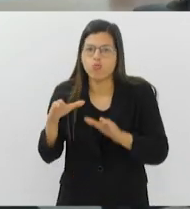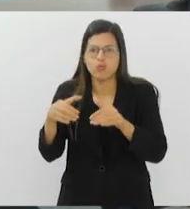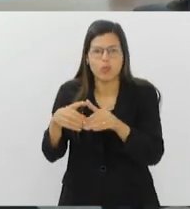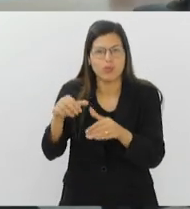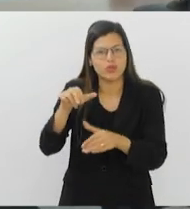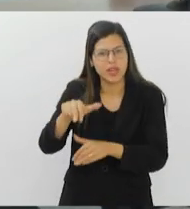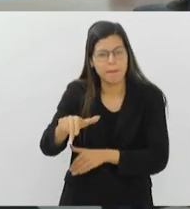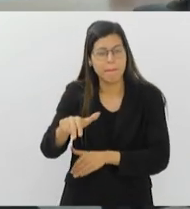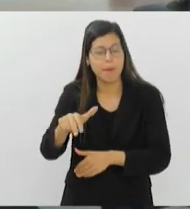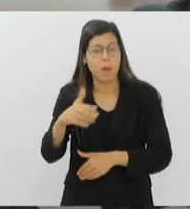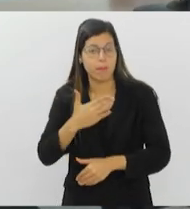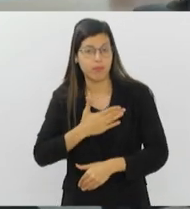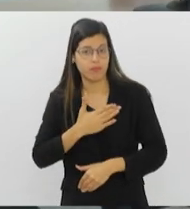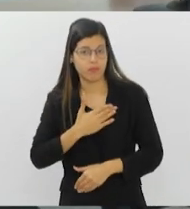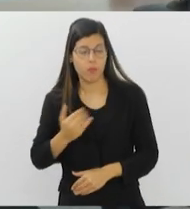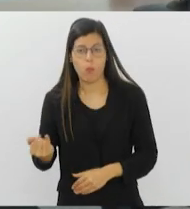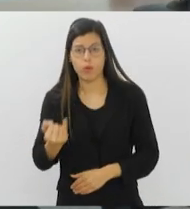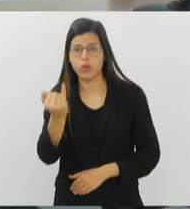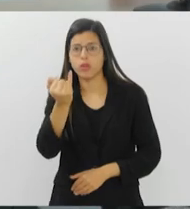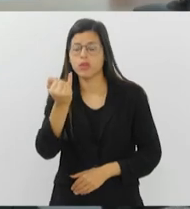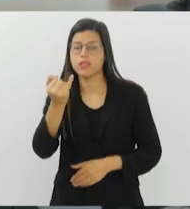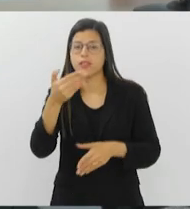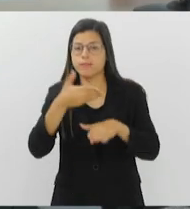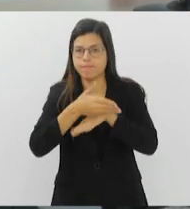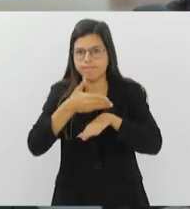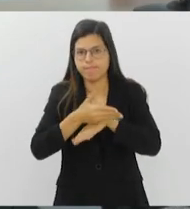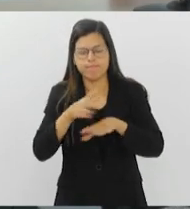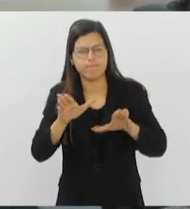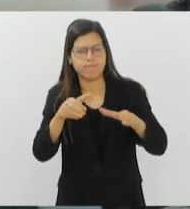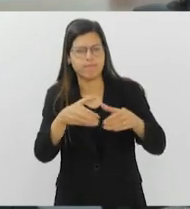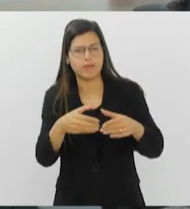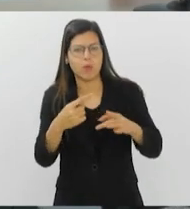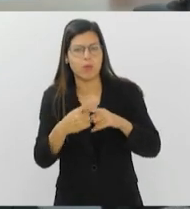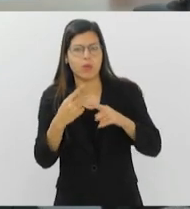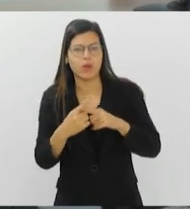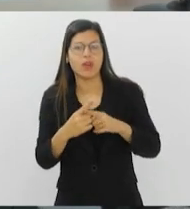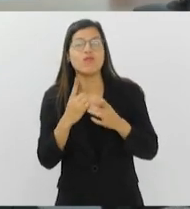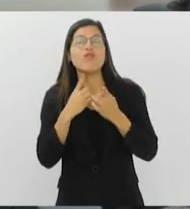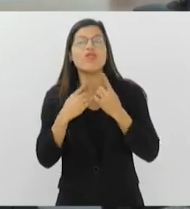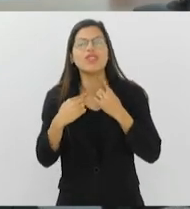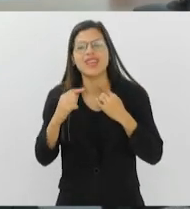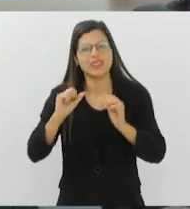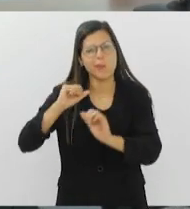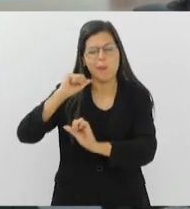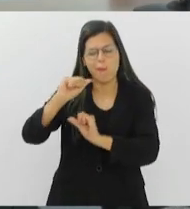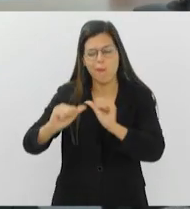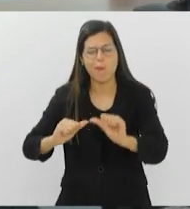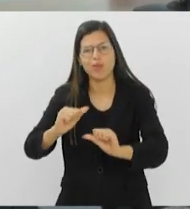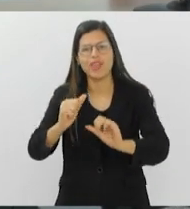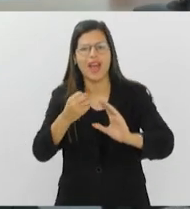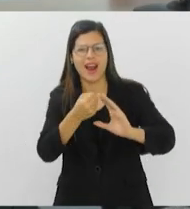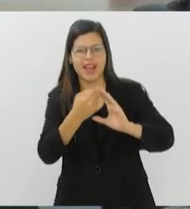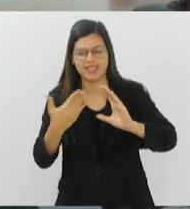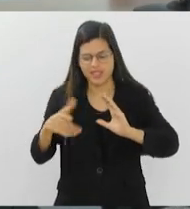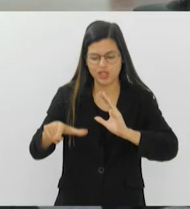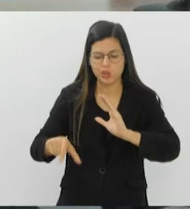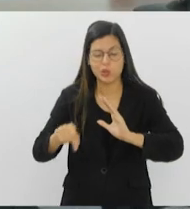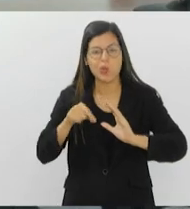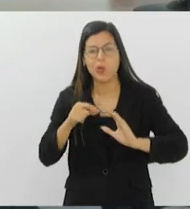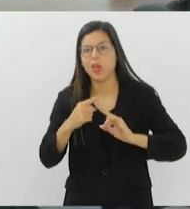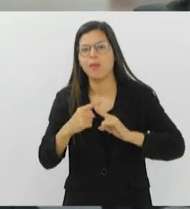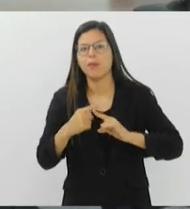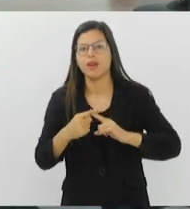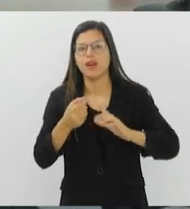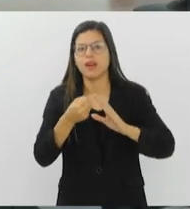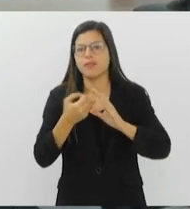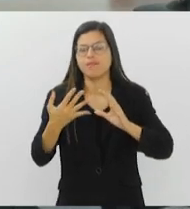mim, foi fundamental estar participando do grupo, porque foi daí que surgiu o meu desejo de mudar o meu perfil, porque o meu perfil inicialmente